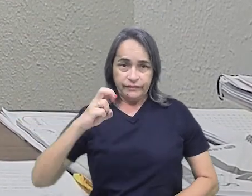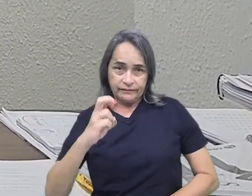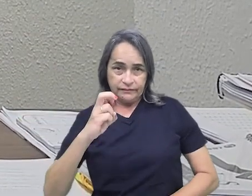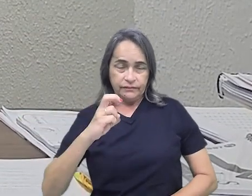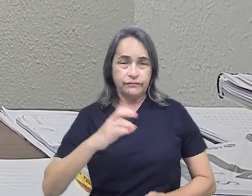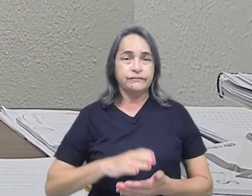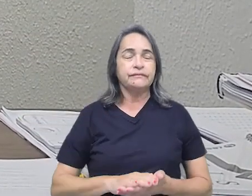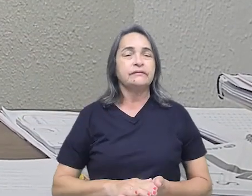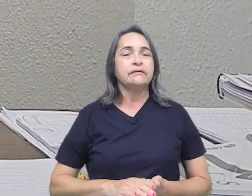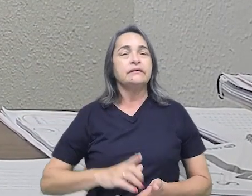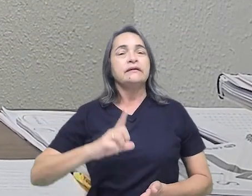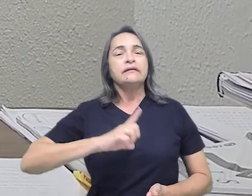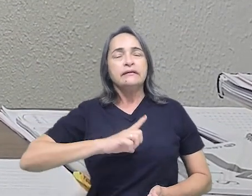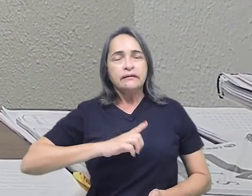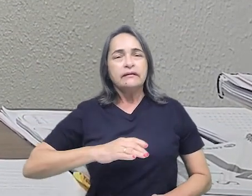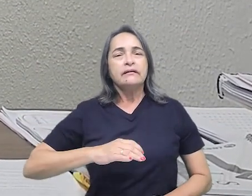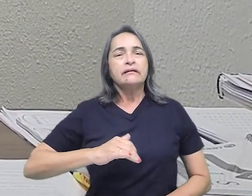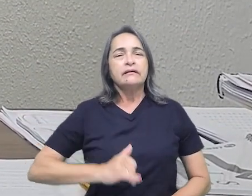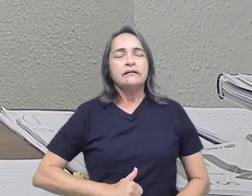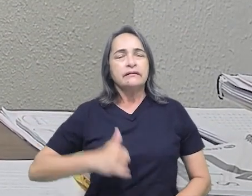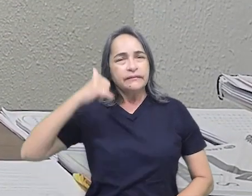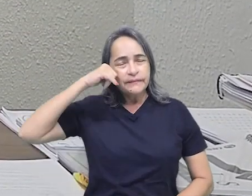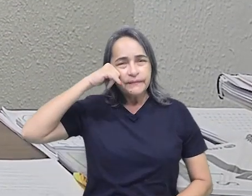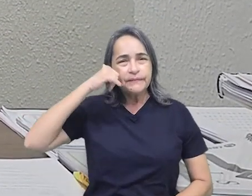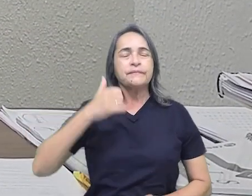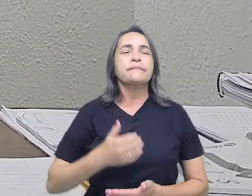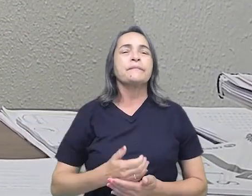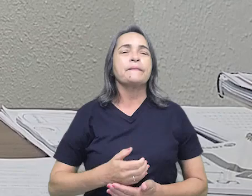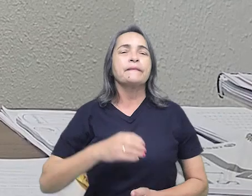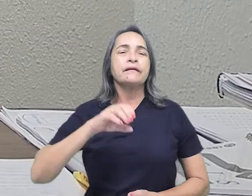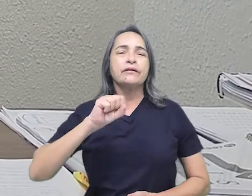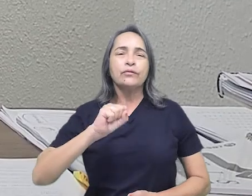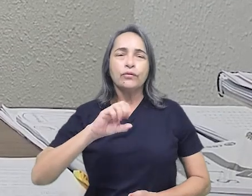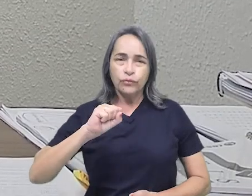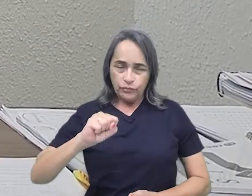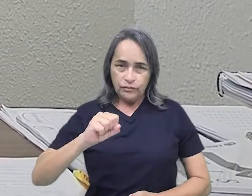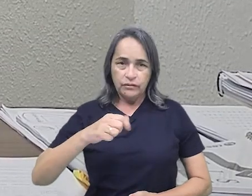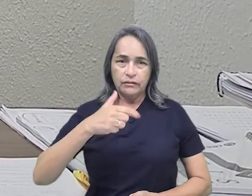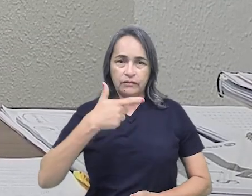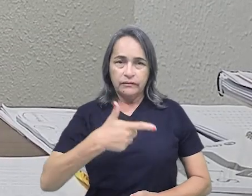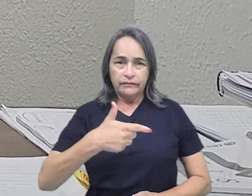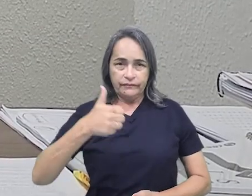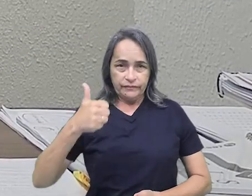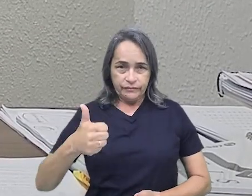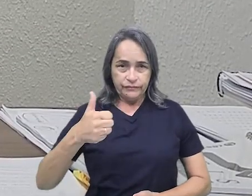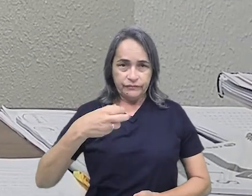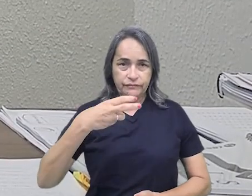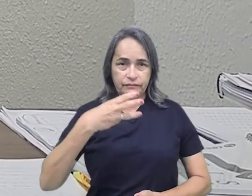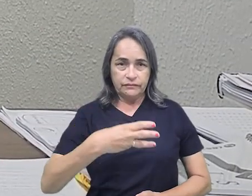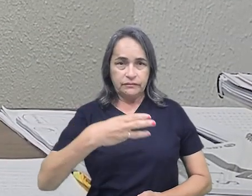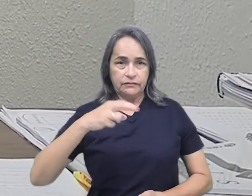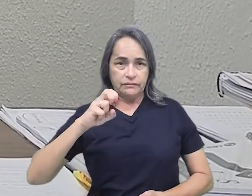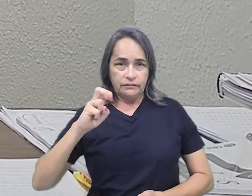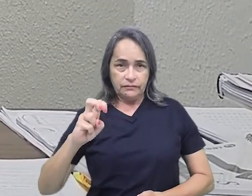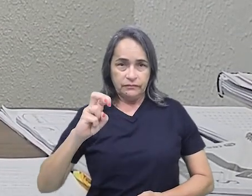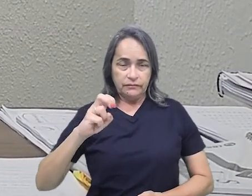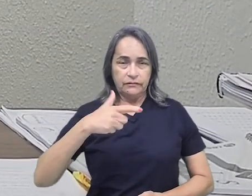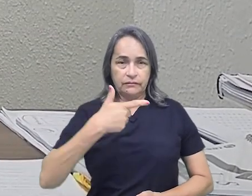E o telefone fixo, 88 também, 21-35